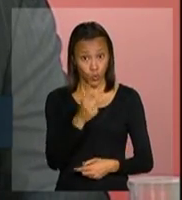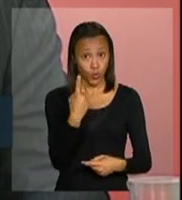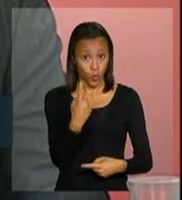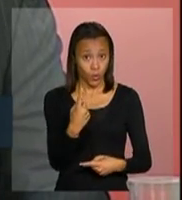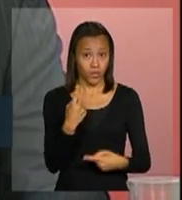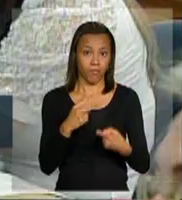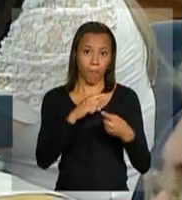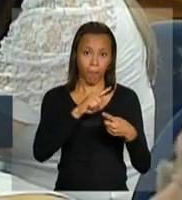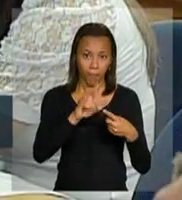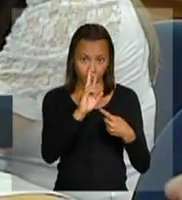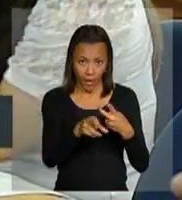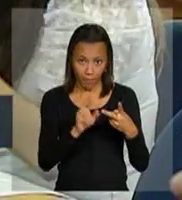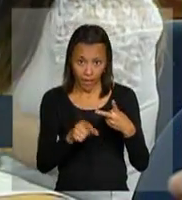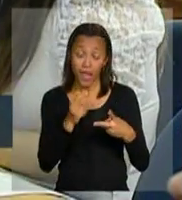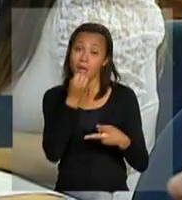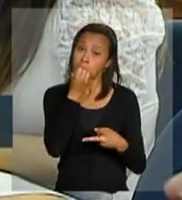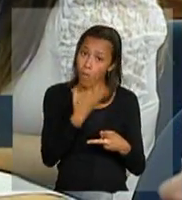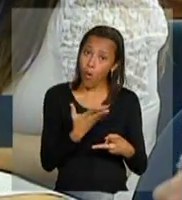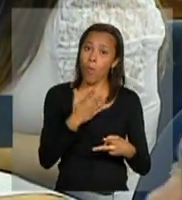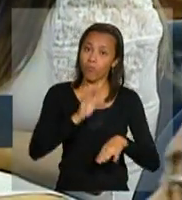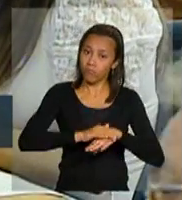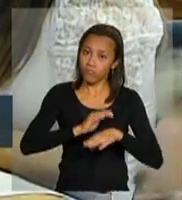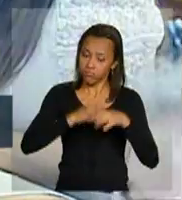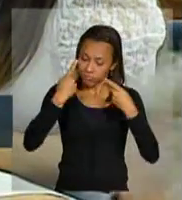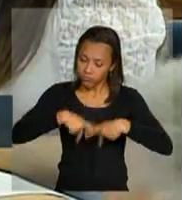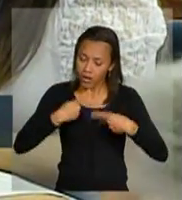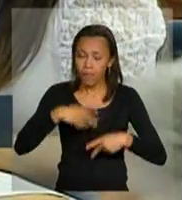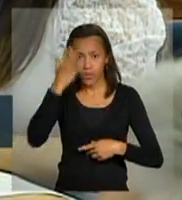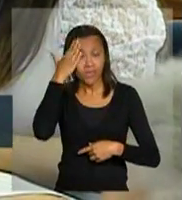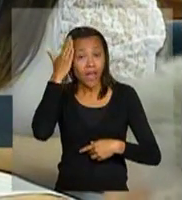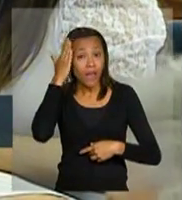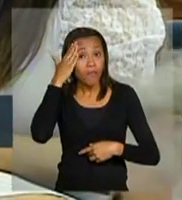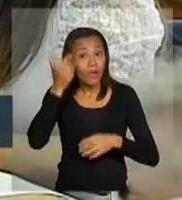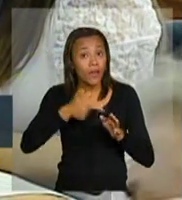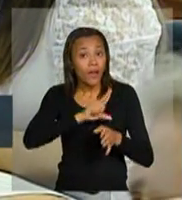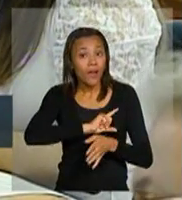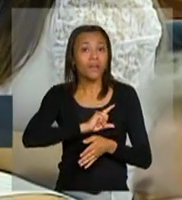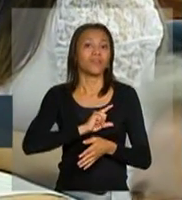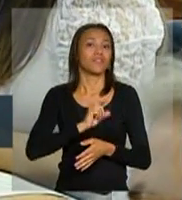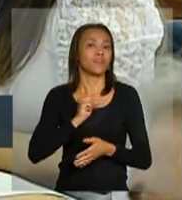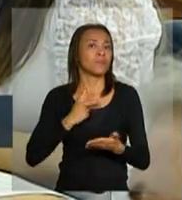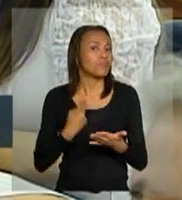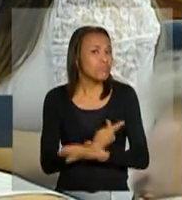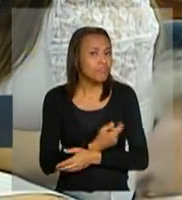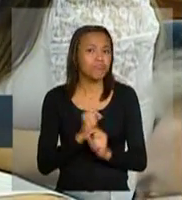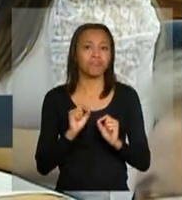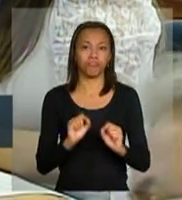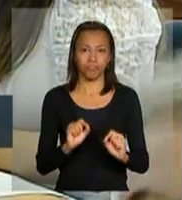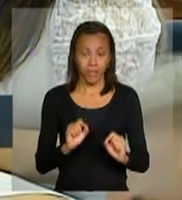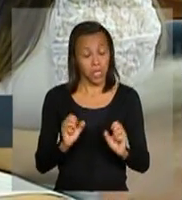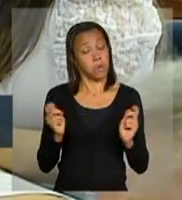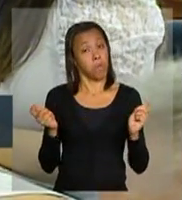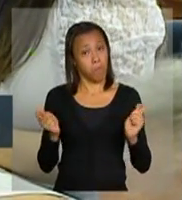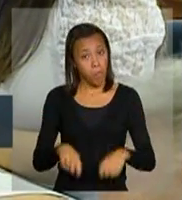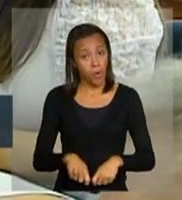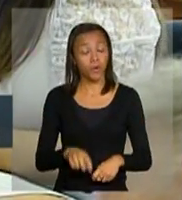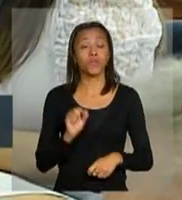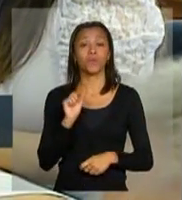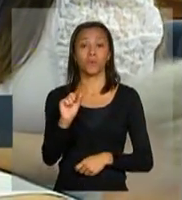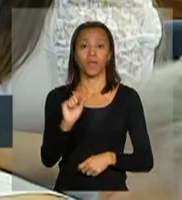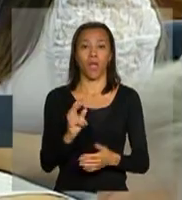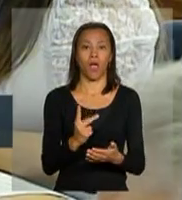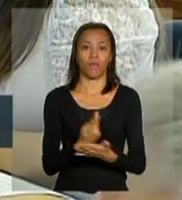insistiu aqui. É bom para o paciente, é bom para o usuário detectar precocemente a sua infecção, porque isso pode permitir